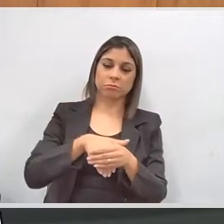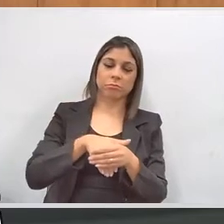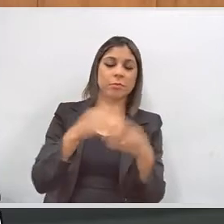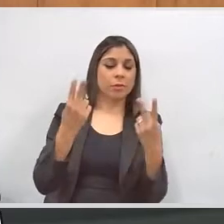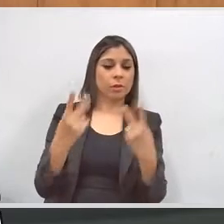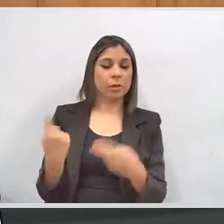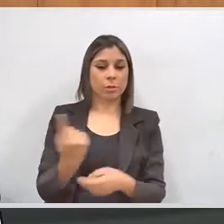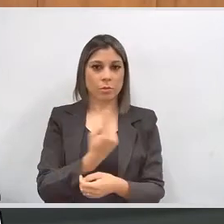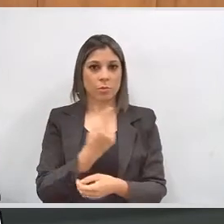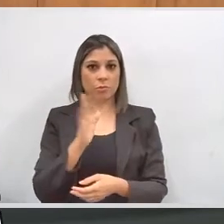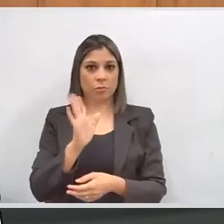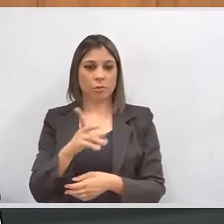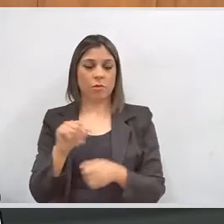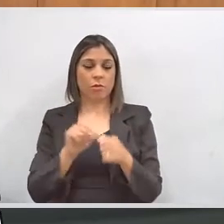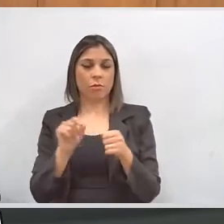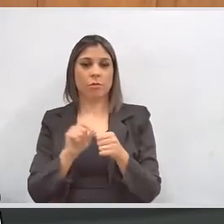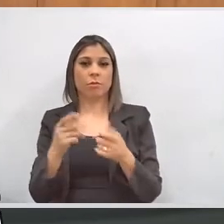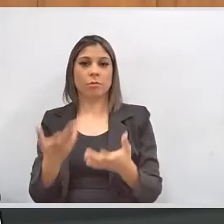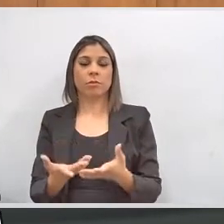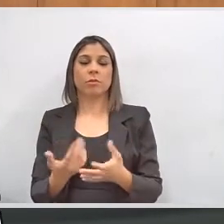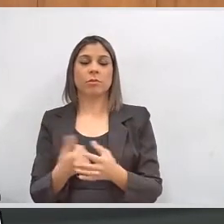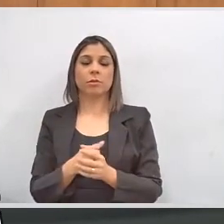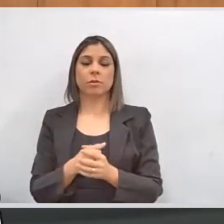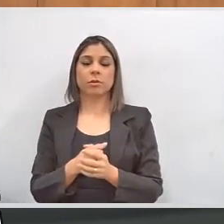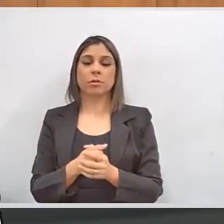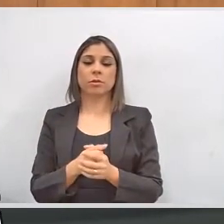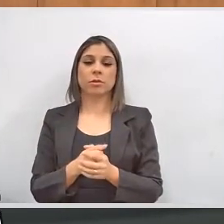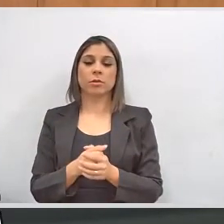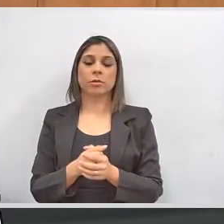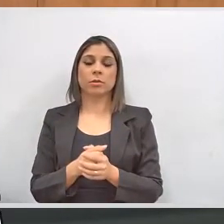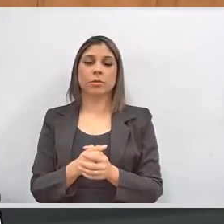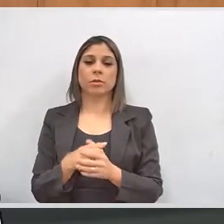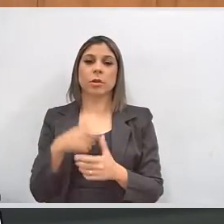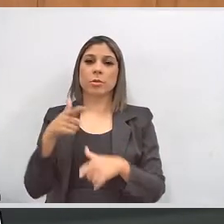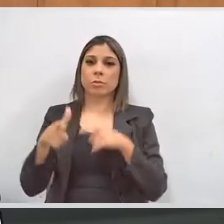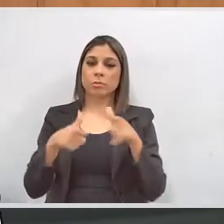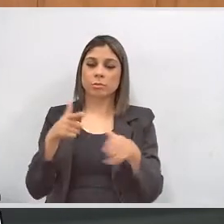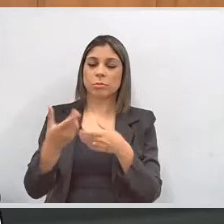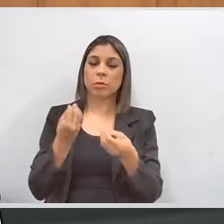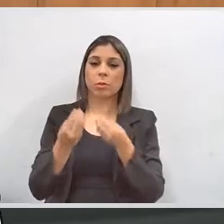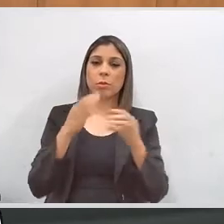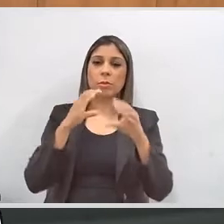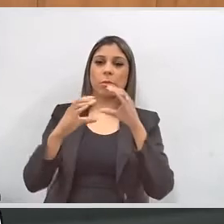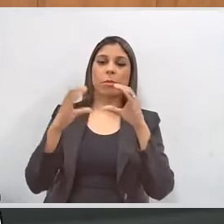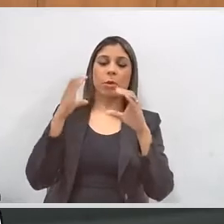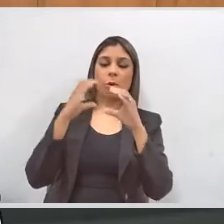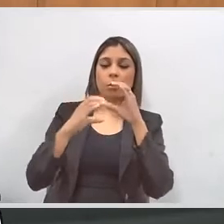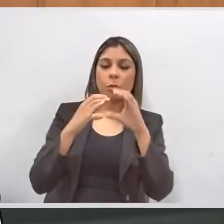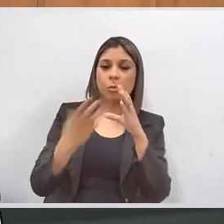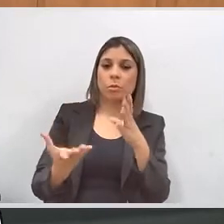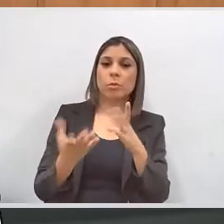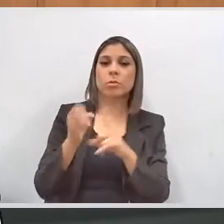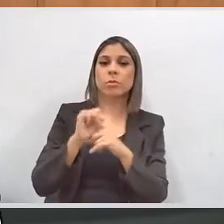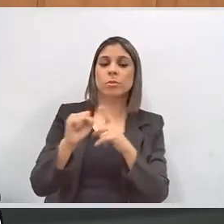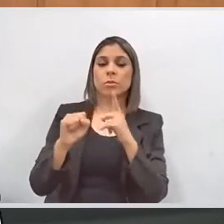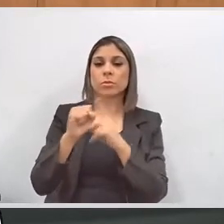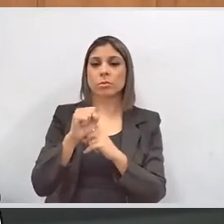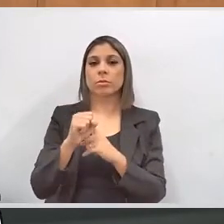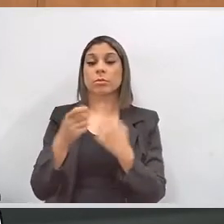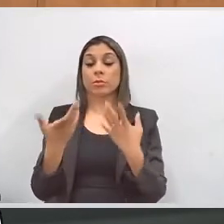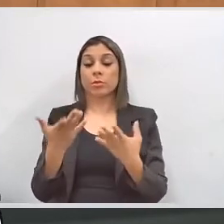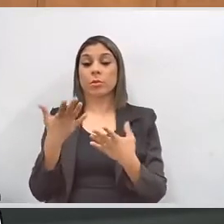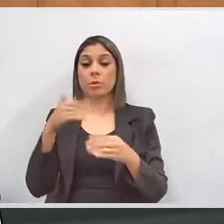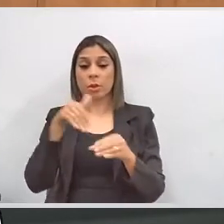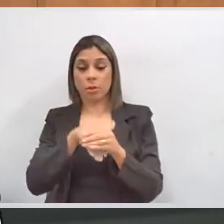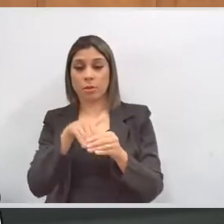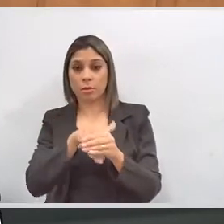feito ao longo do tempo, por nossos meios de comunicação social, que o eleitor, então, faça